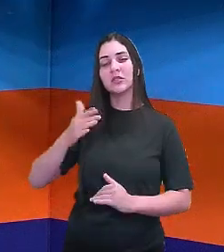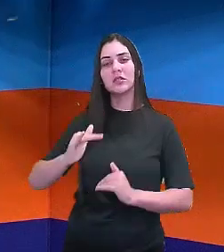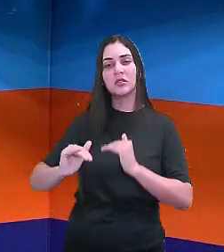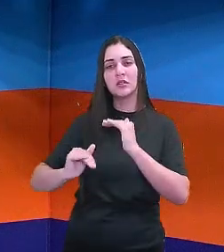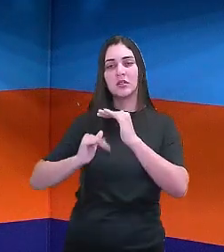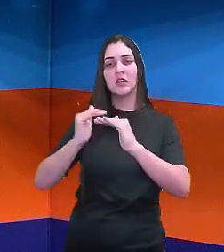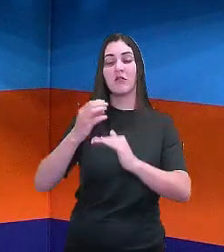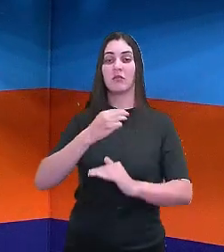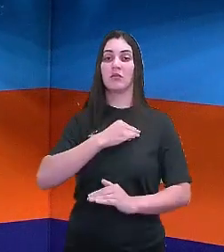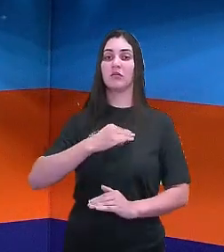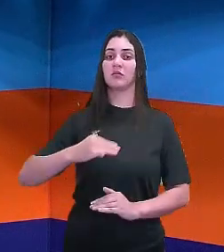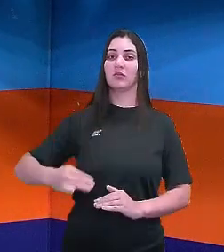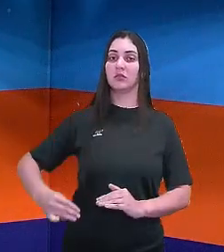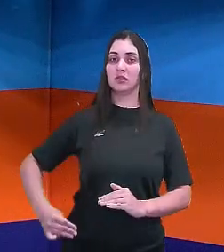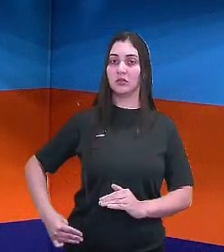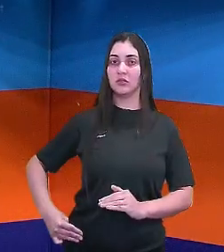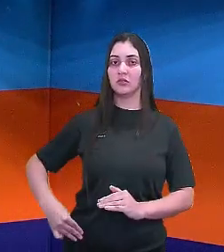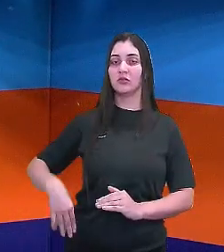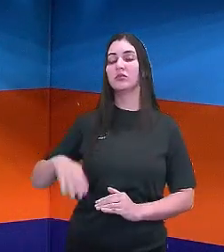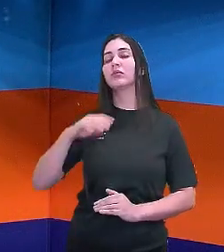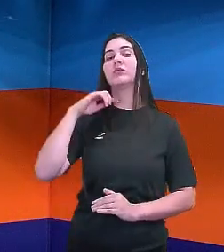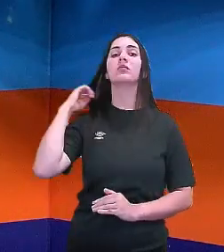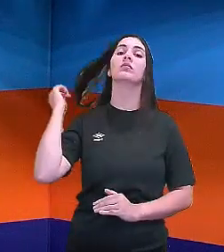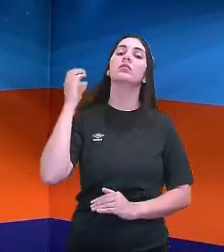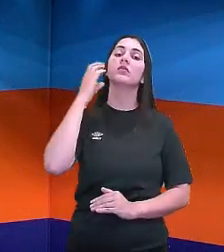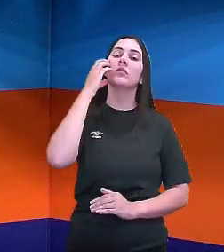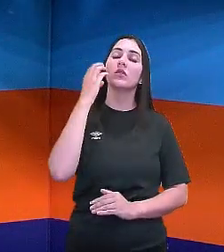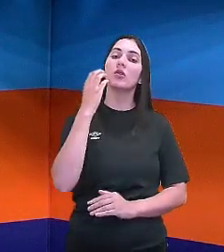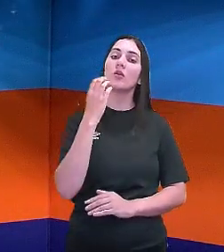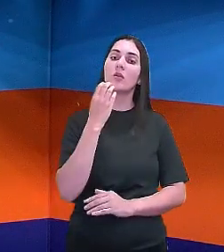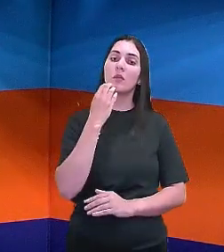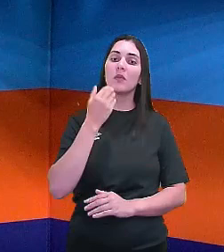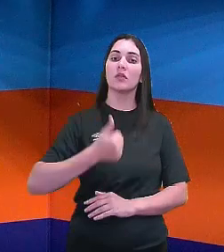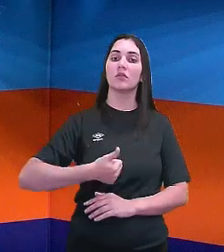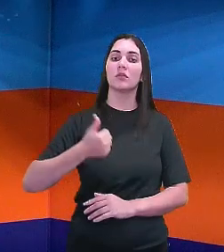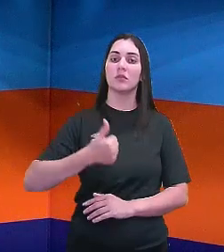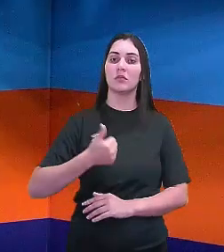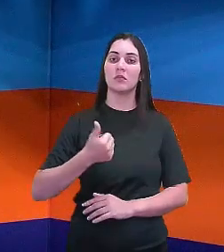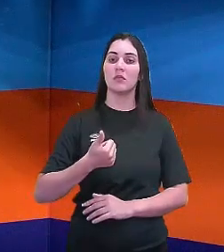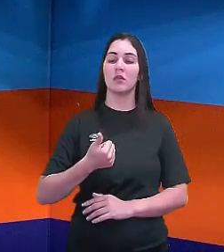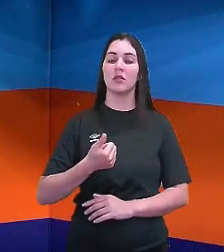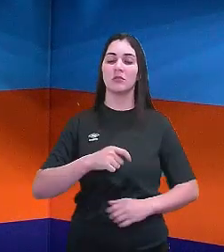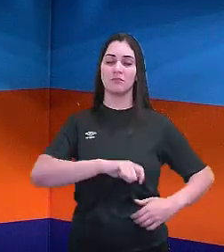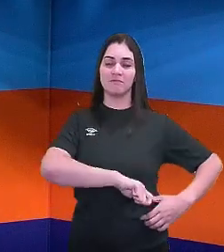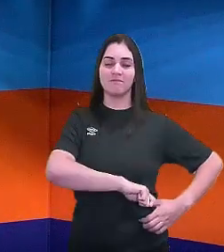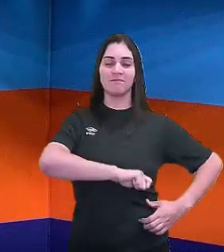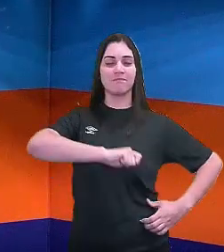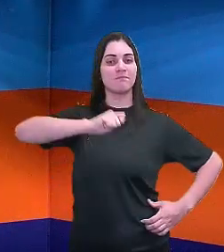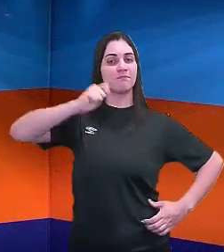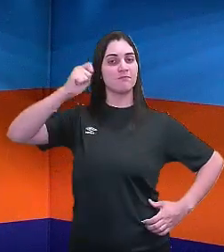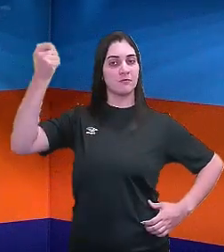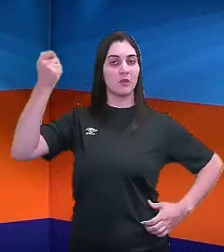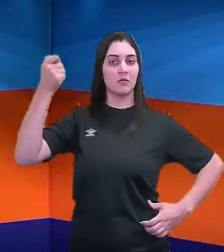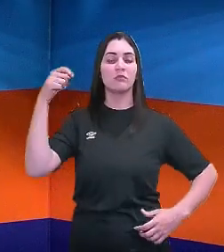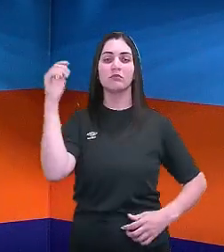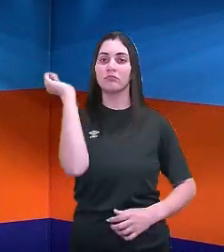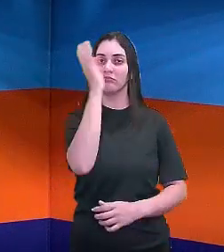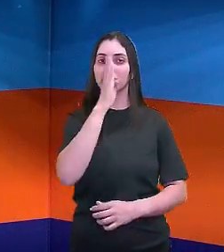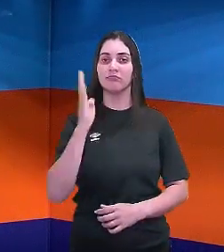ministros, o Dom Pedro I, ele proclame a independência do Brasil e seja,